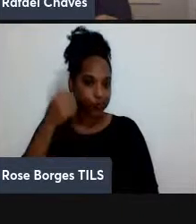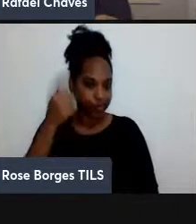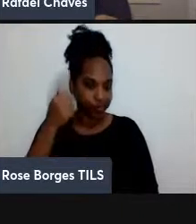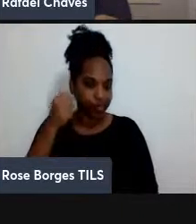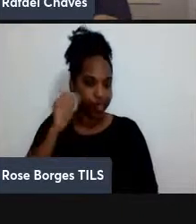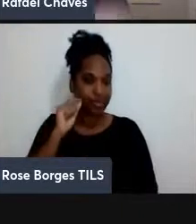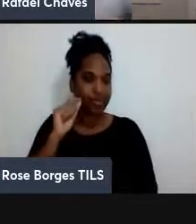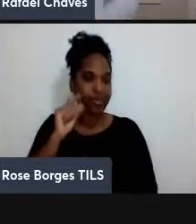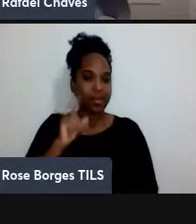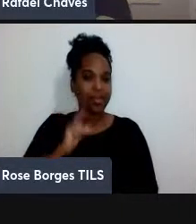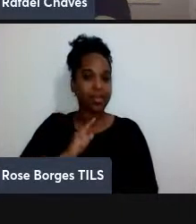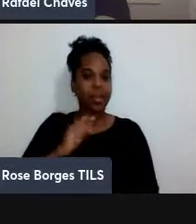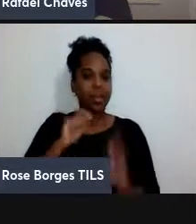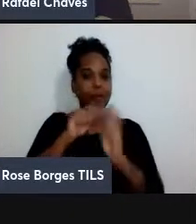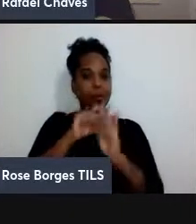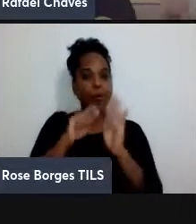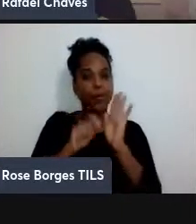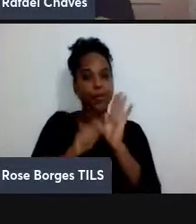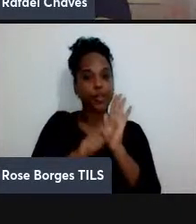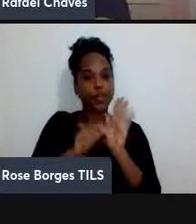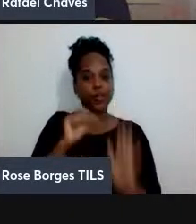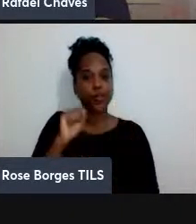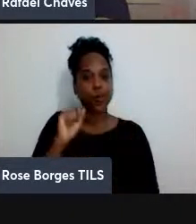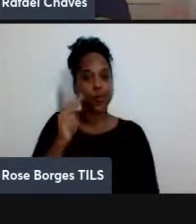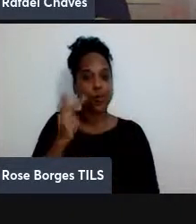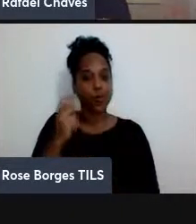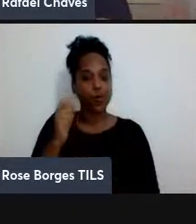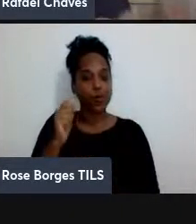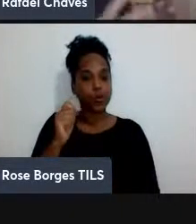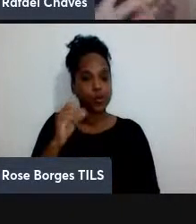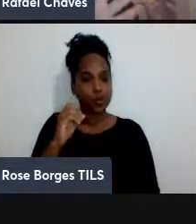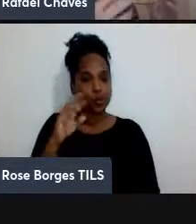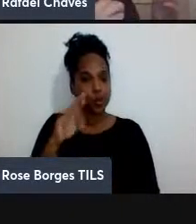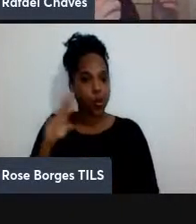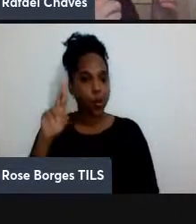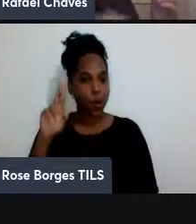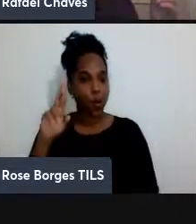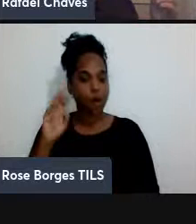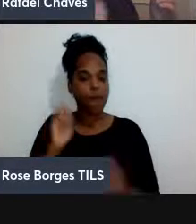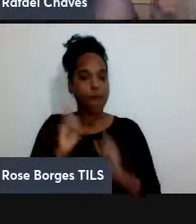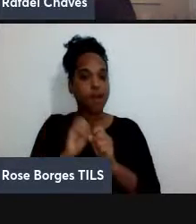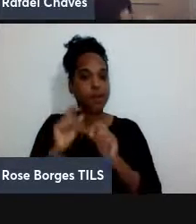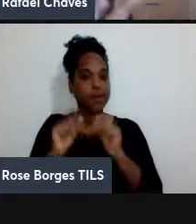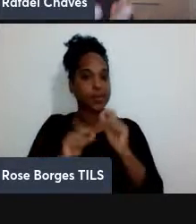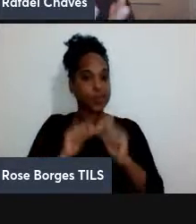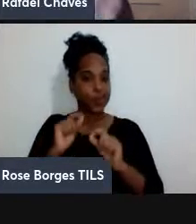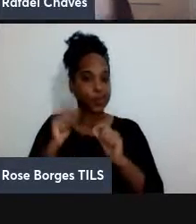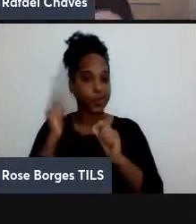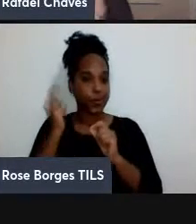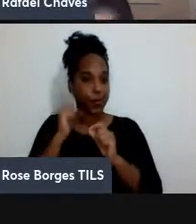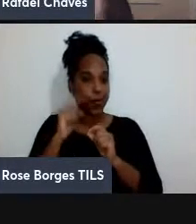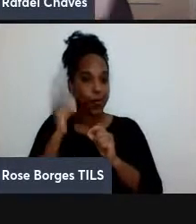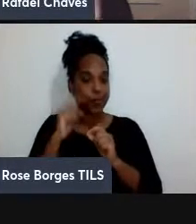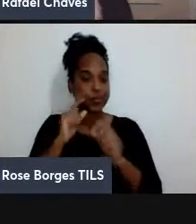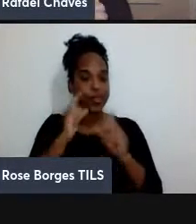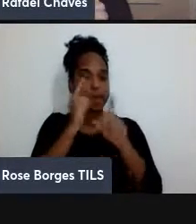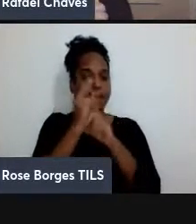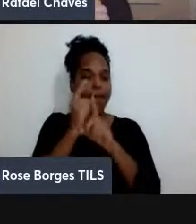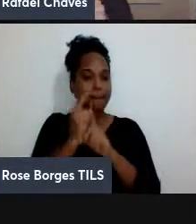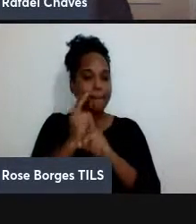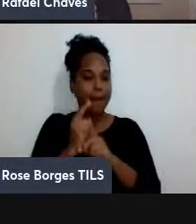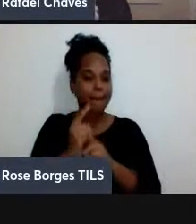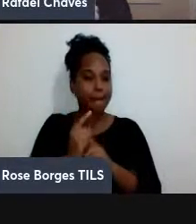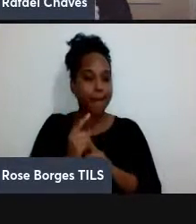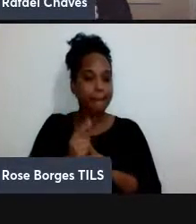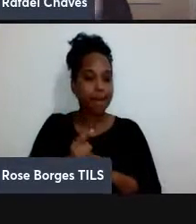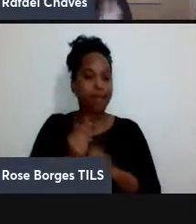algoritmo de Schorr faz então o que o algoritmo de Schorr faz ele consegue encontrar os fatores primos de um certo número